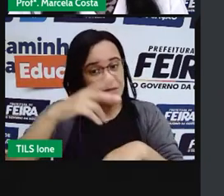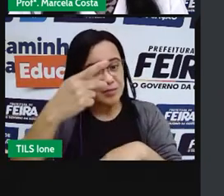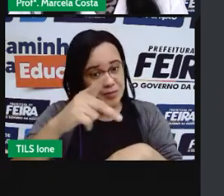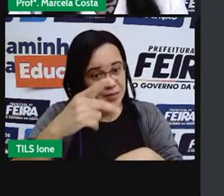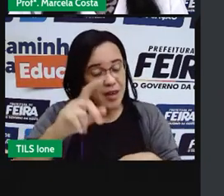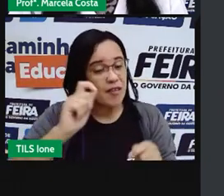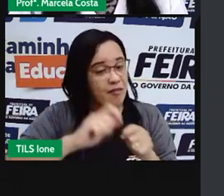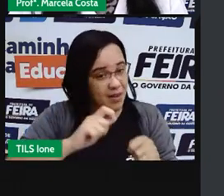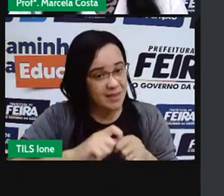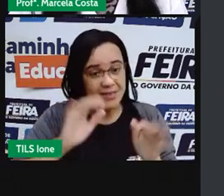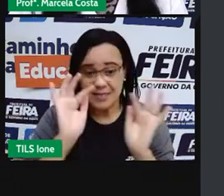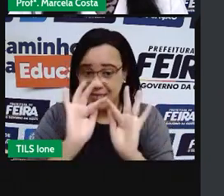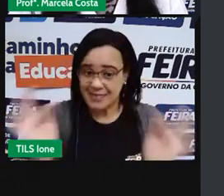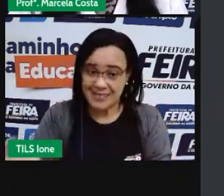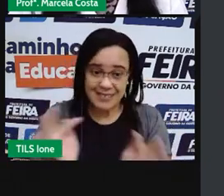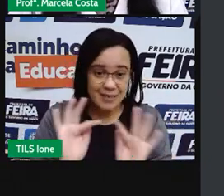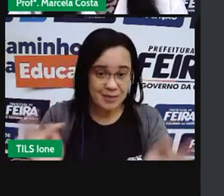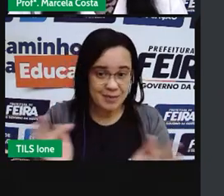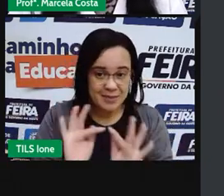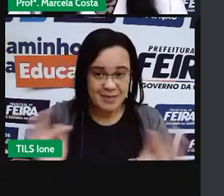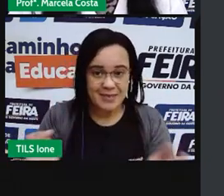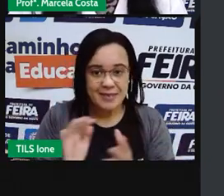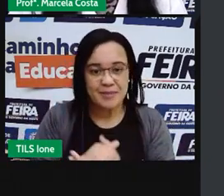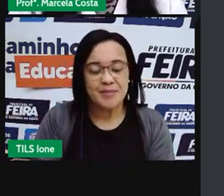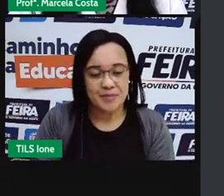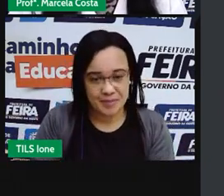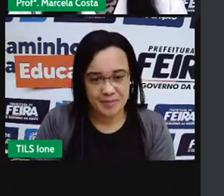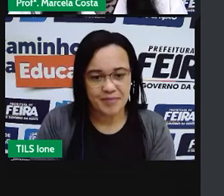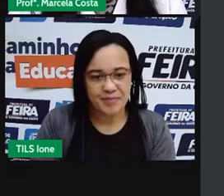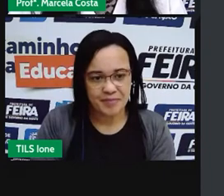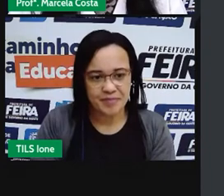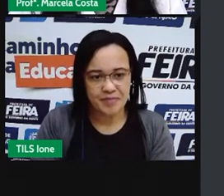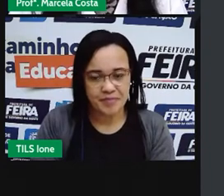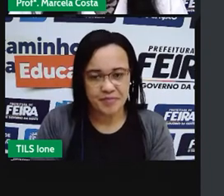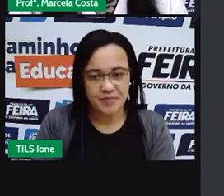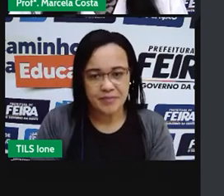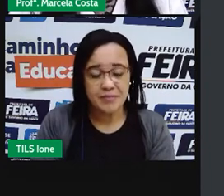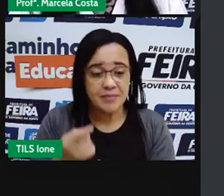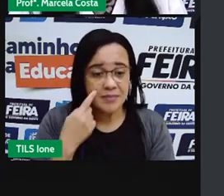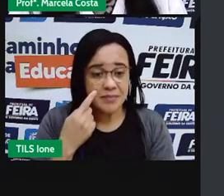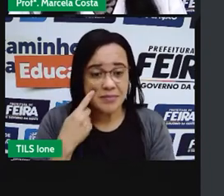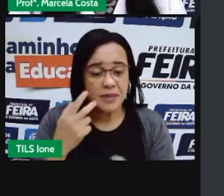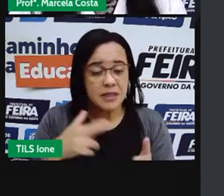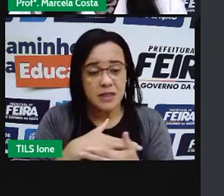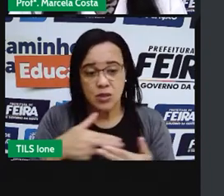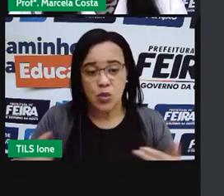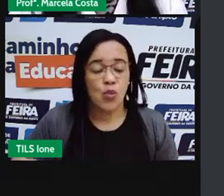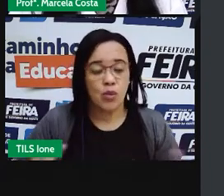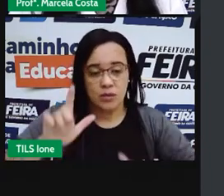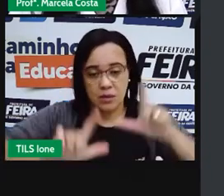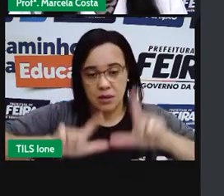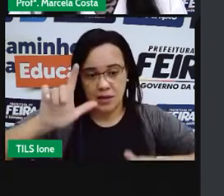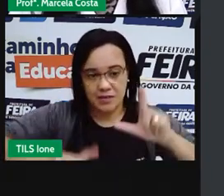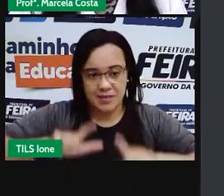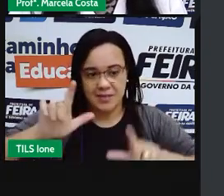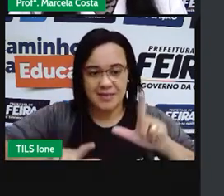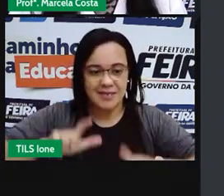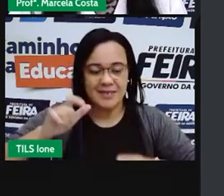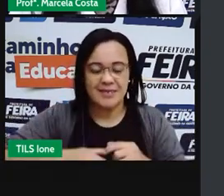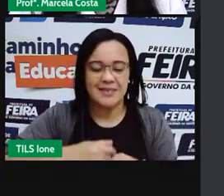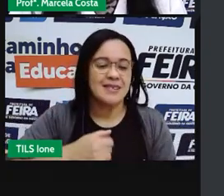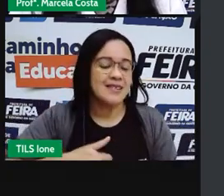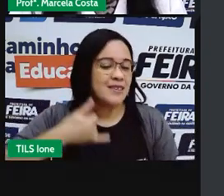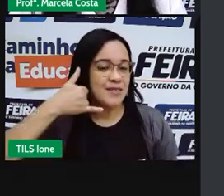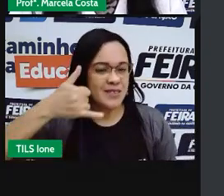Os aparelhos sonoros, né? Os aparelhos, elas são muito que a gente tem em casa. Os que ficam dias